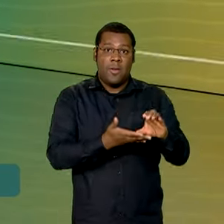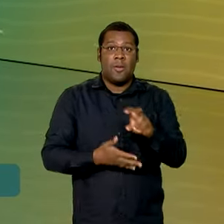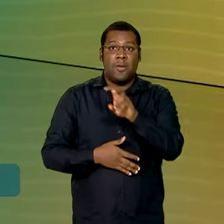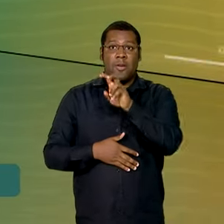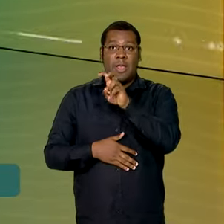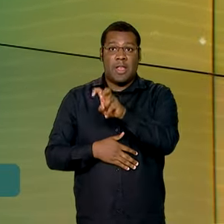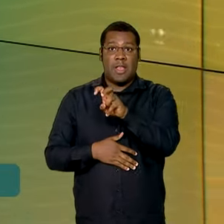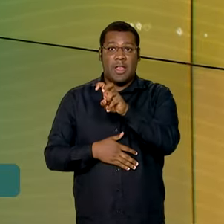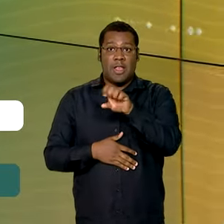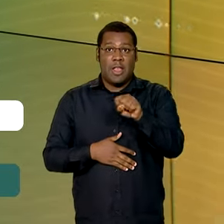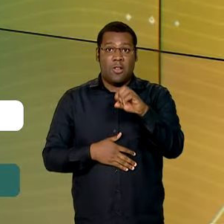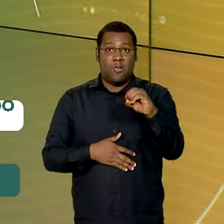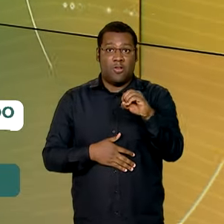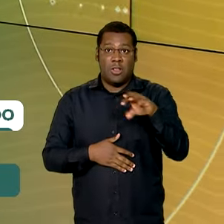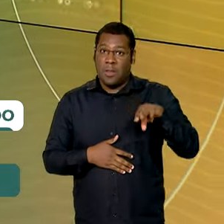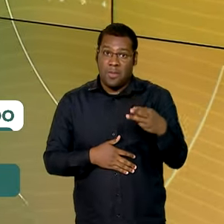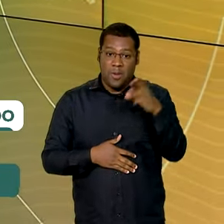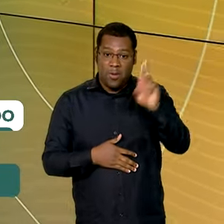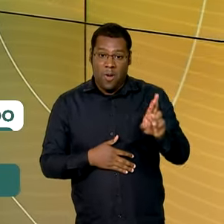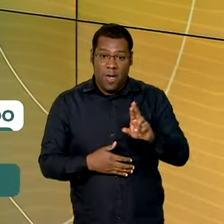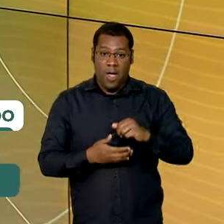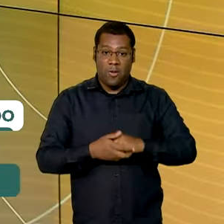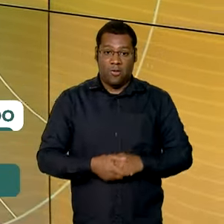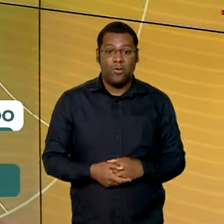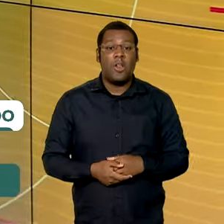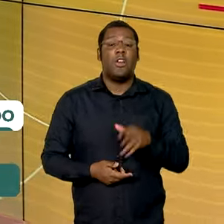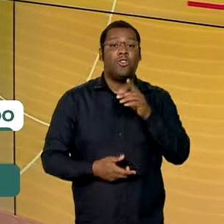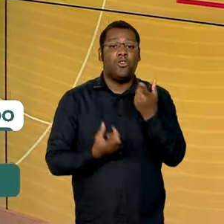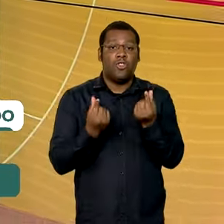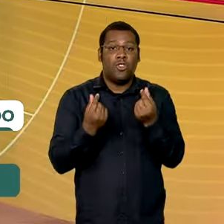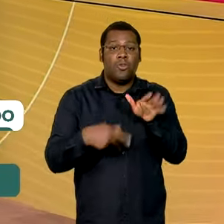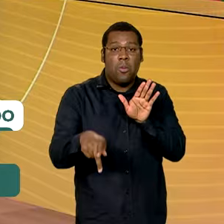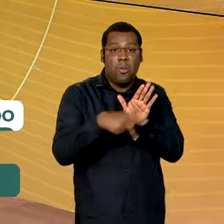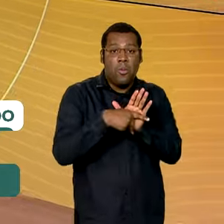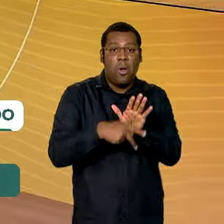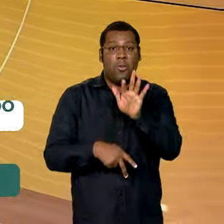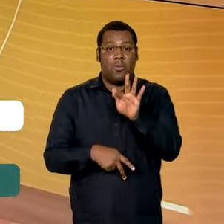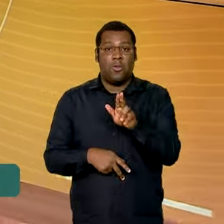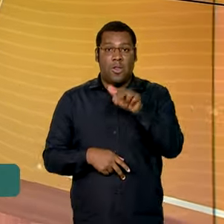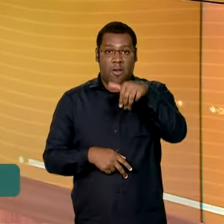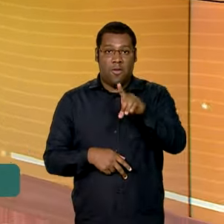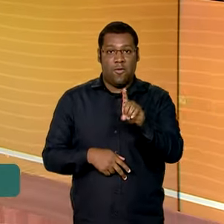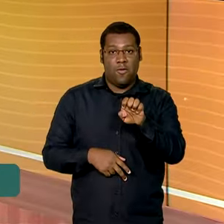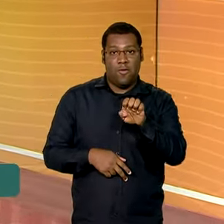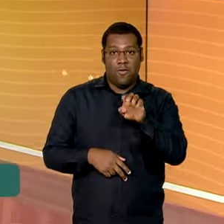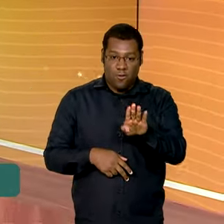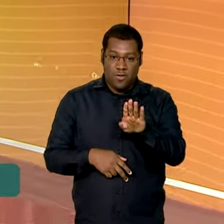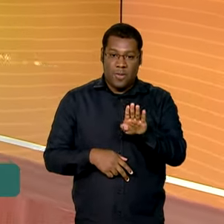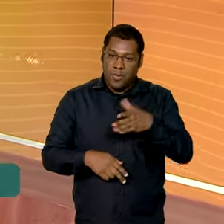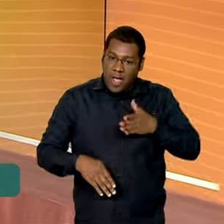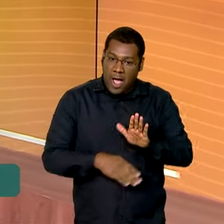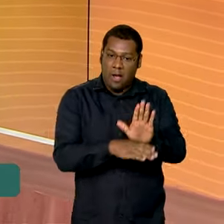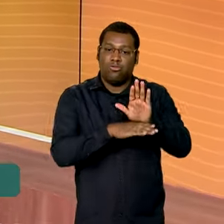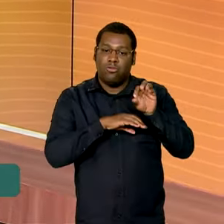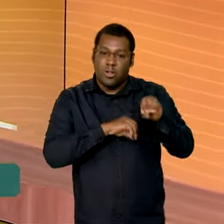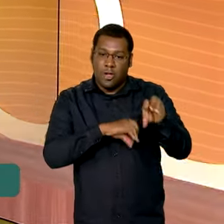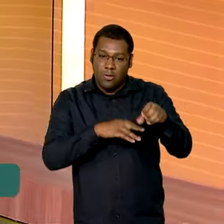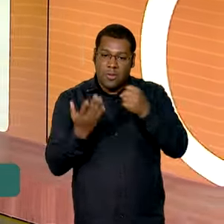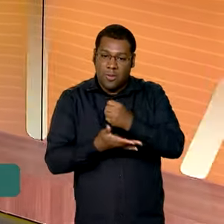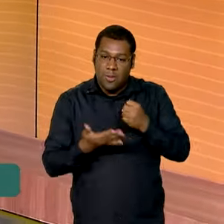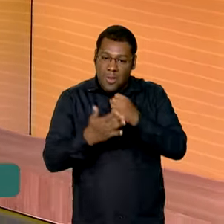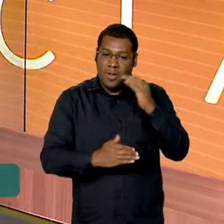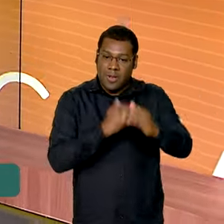580 milhões de reais do Fundeb, o Fundo de Manutenção e Desenvolvimento da Educação Básica e de